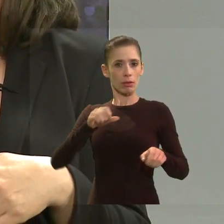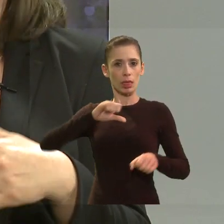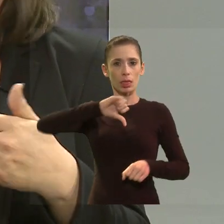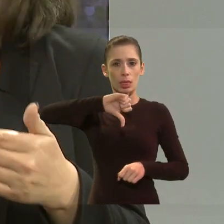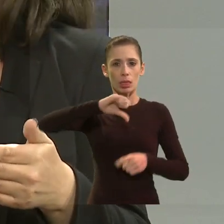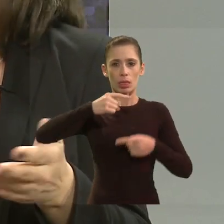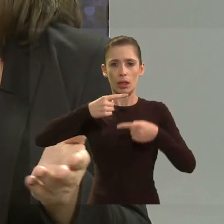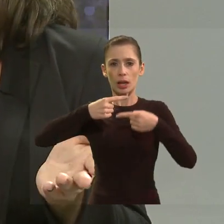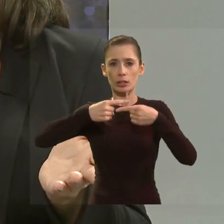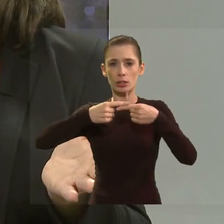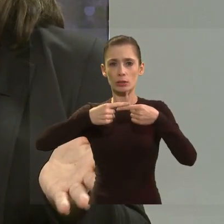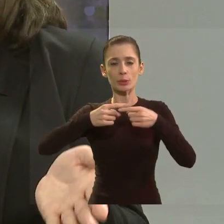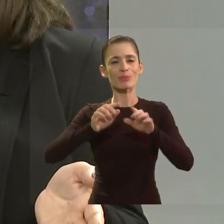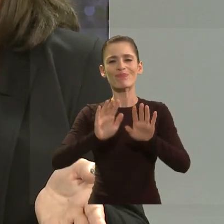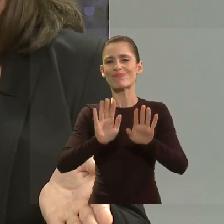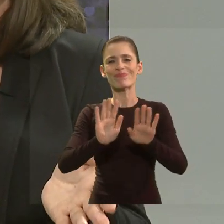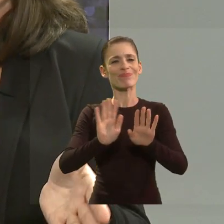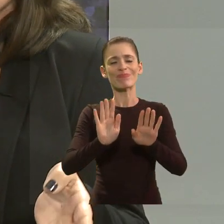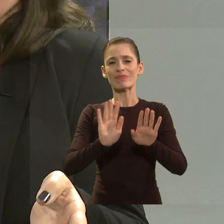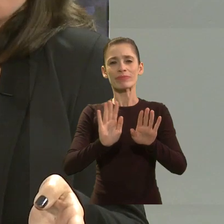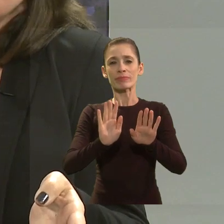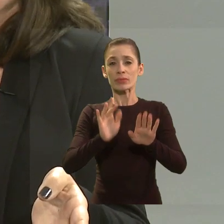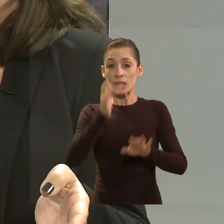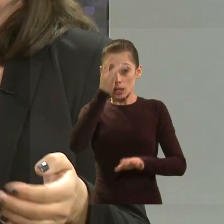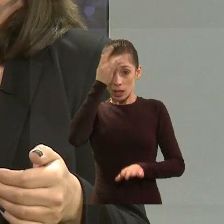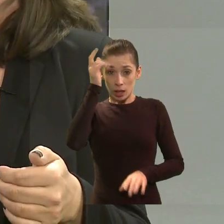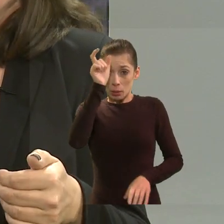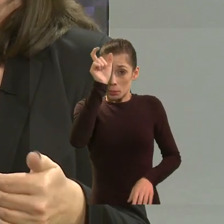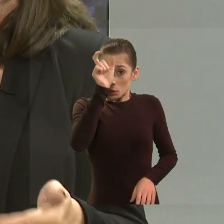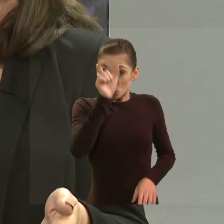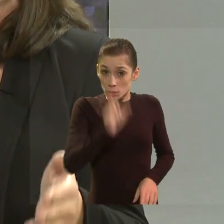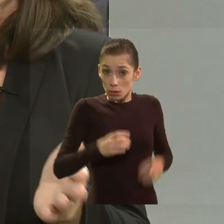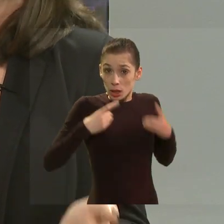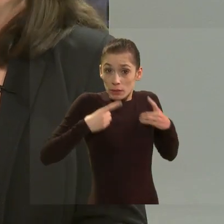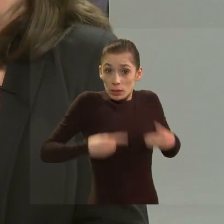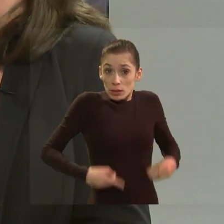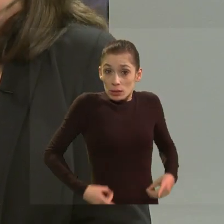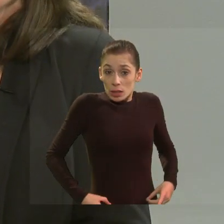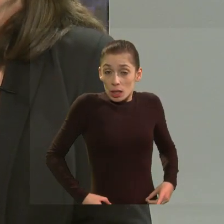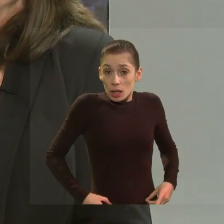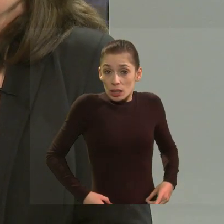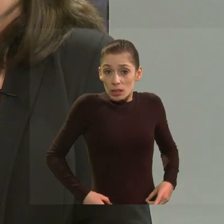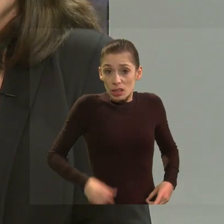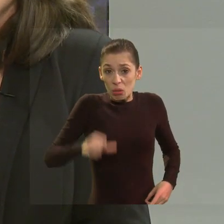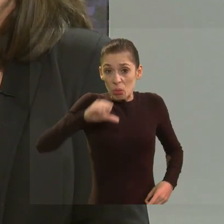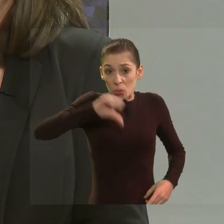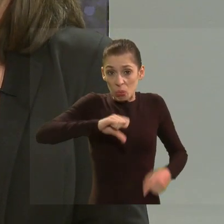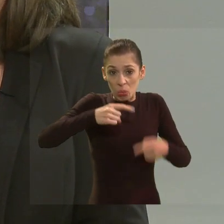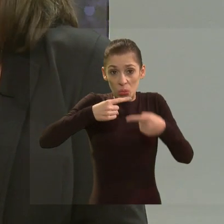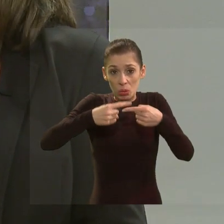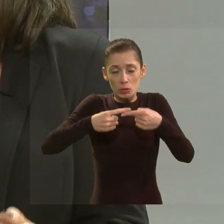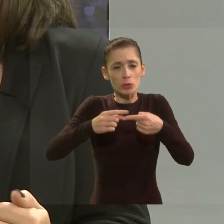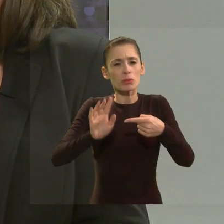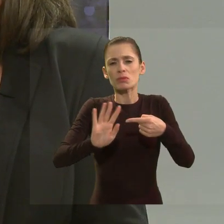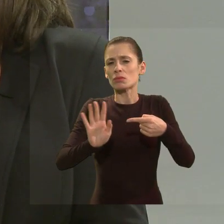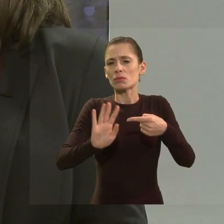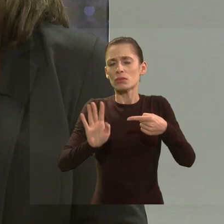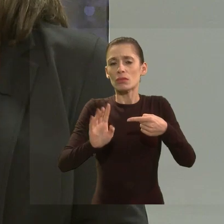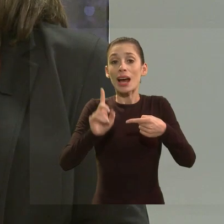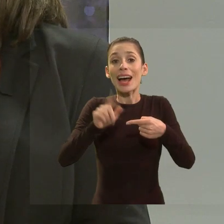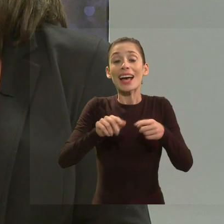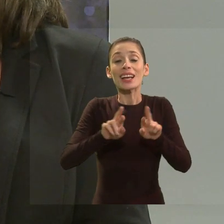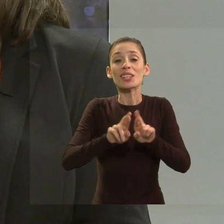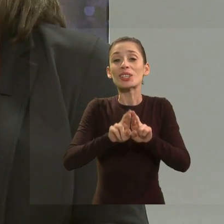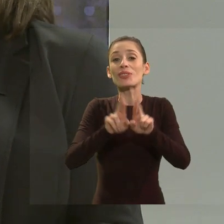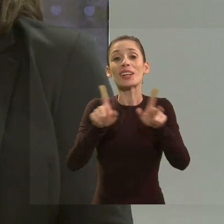não a pessoa ter uma deficiência não é negativo é uma diferença que a única questão é que ela precisa